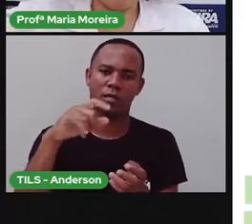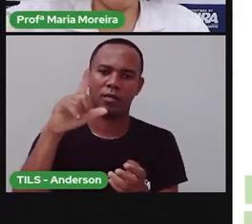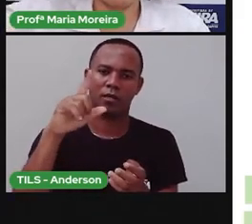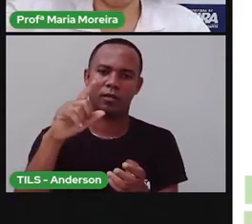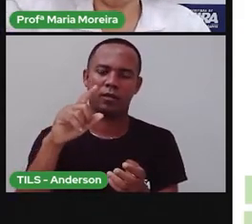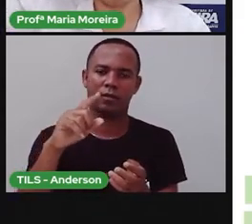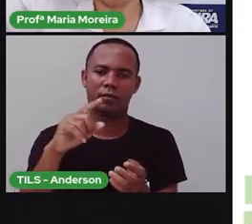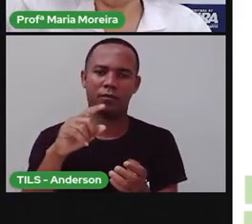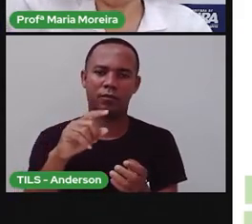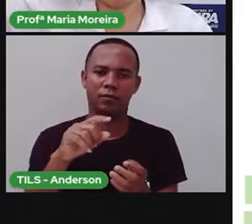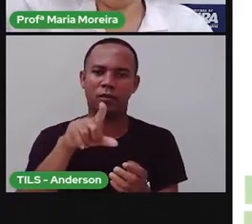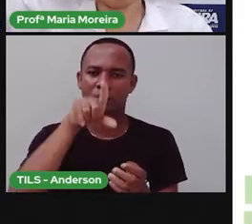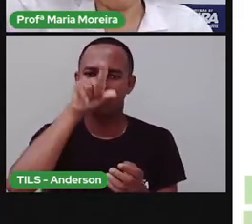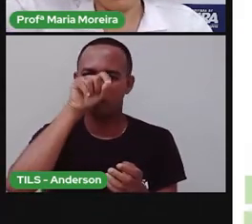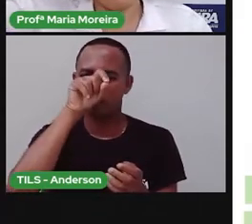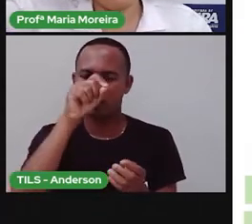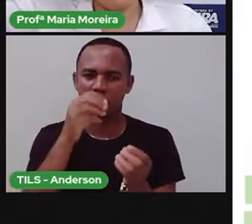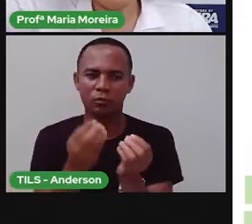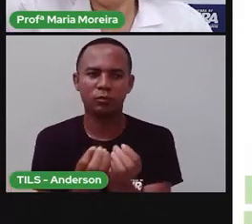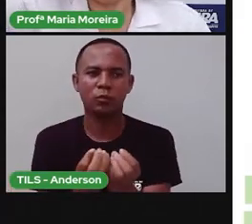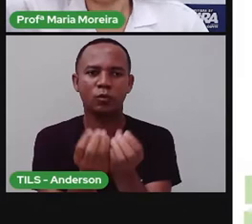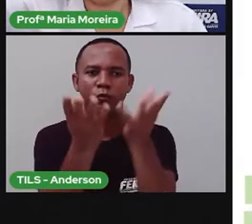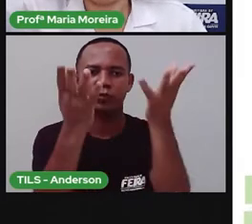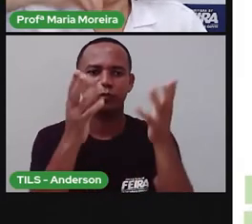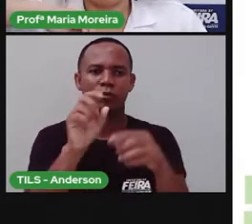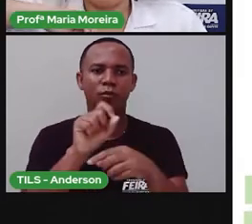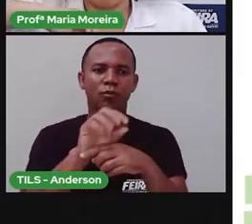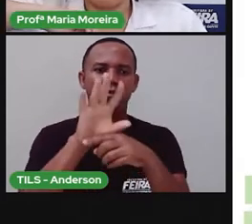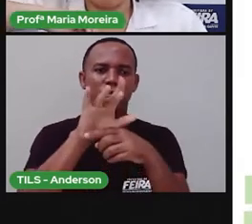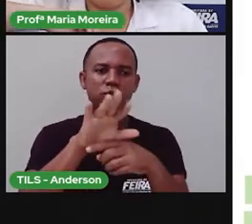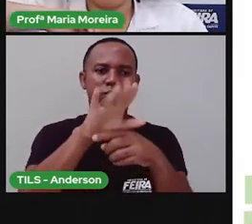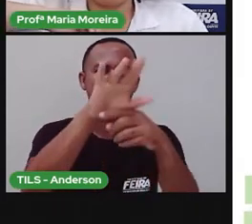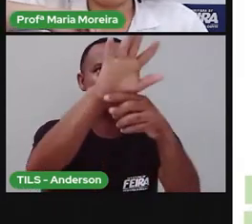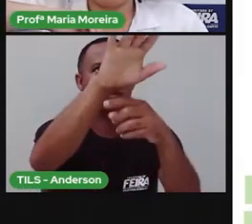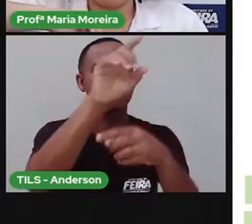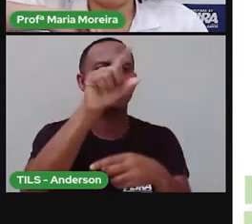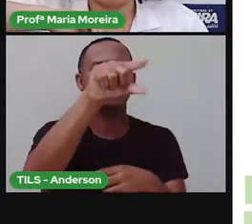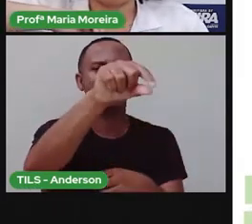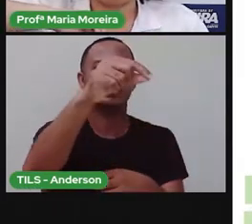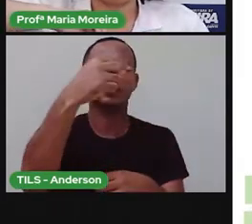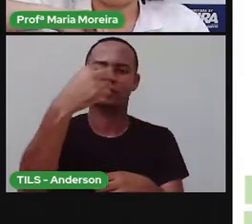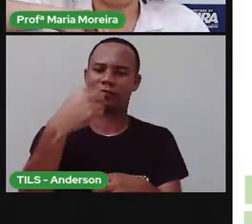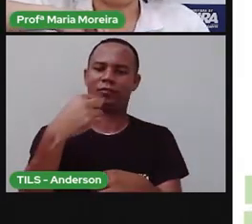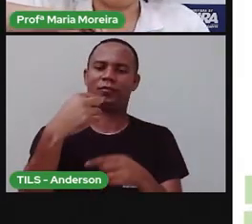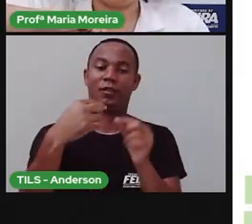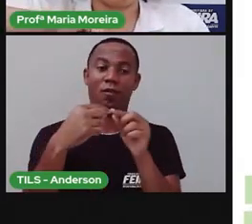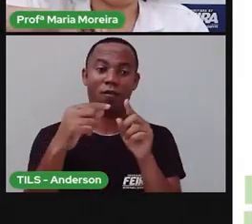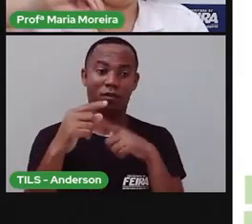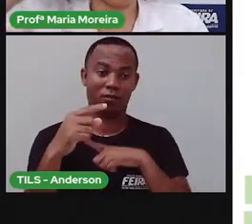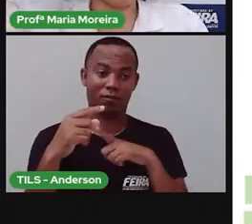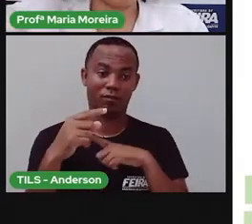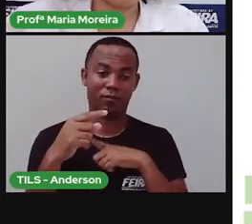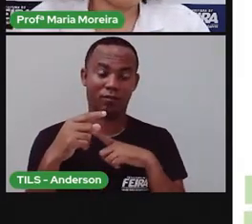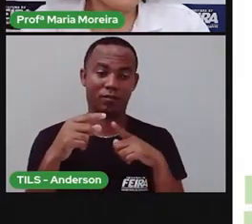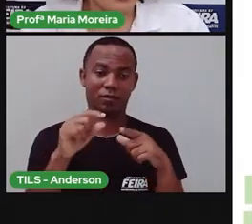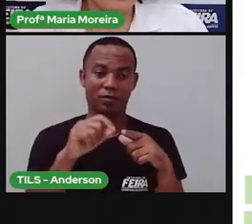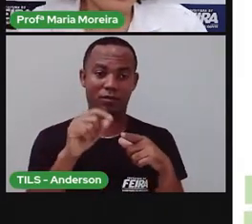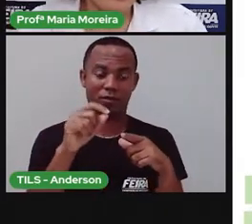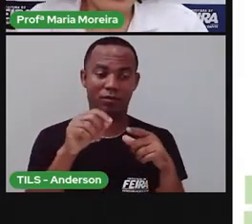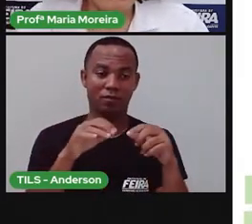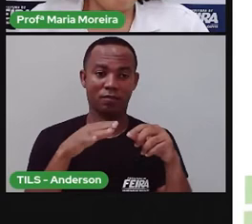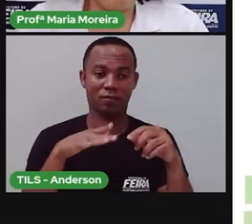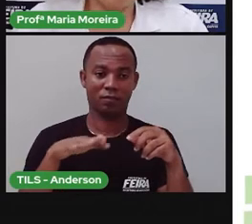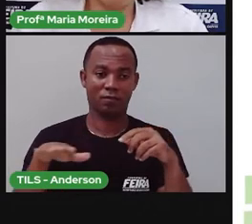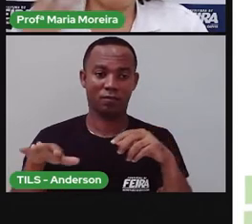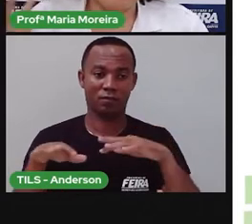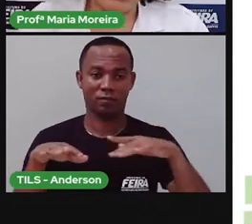pomba, se eu não me engano, que encontra uma folhagem que traz pra Noé e diz, olha, já temos terra firme. Podemos sair